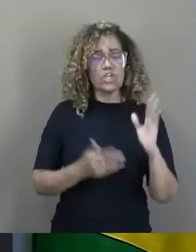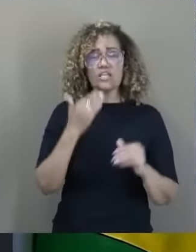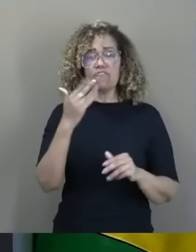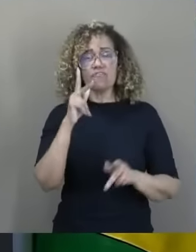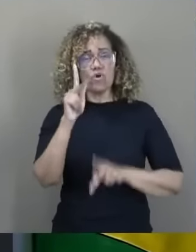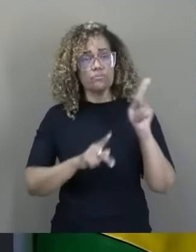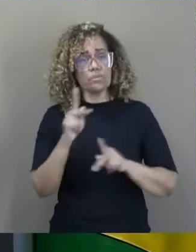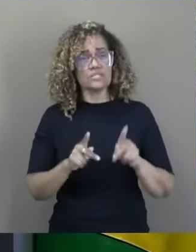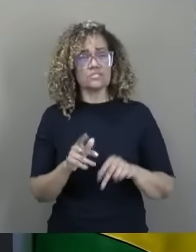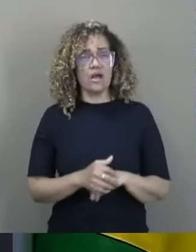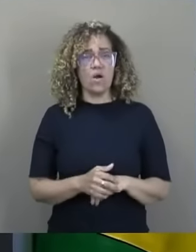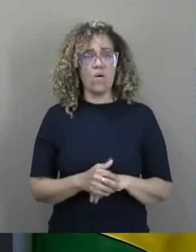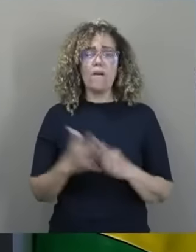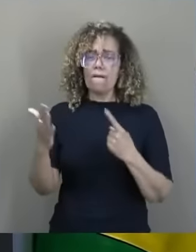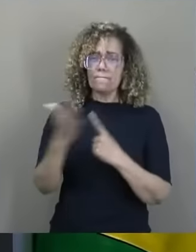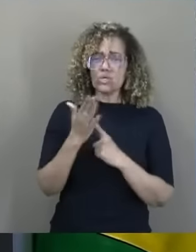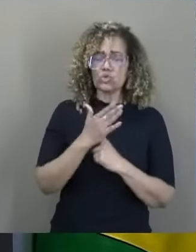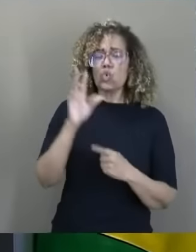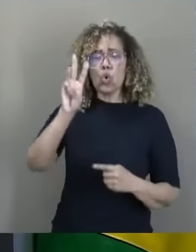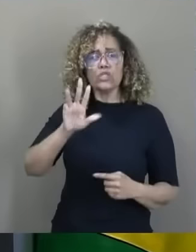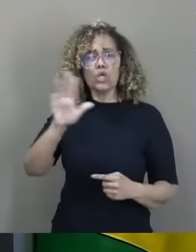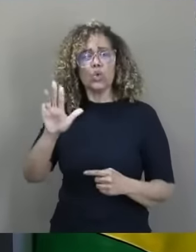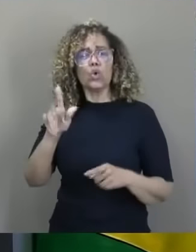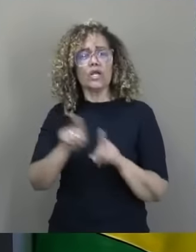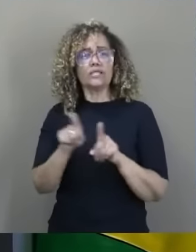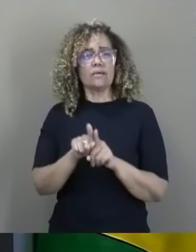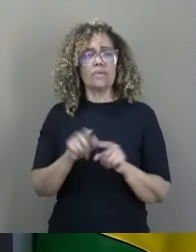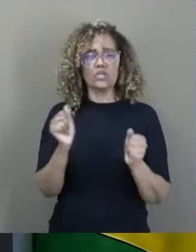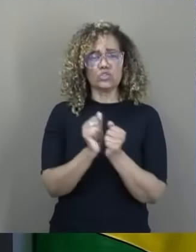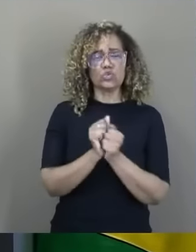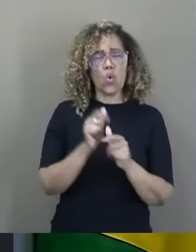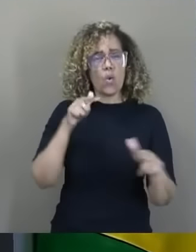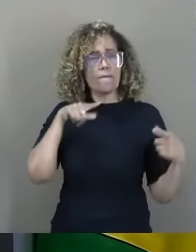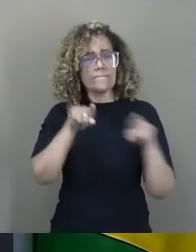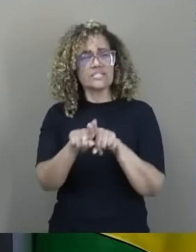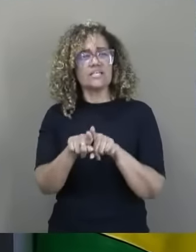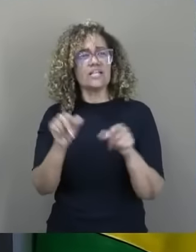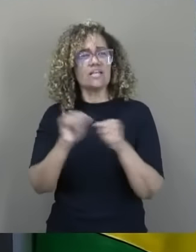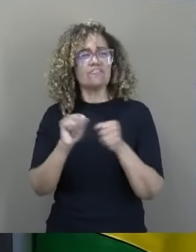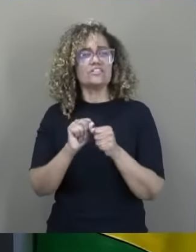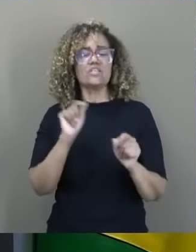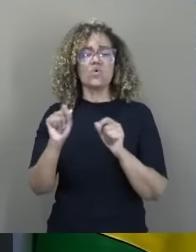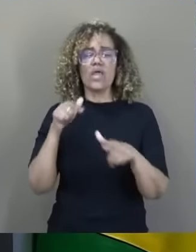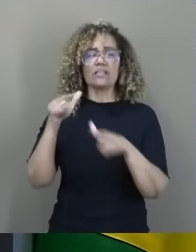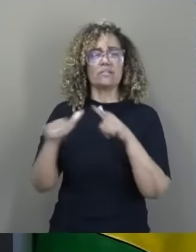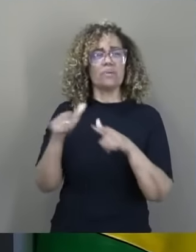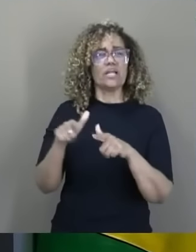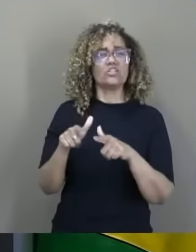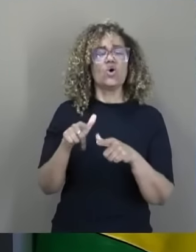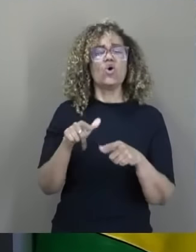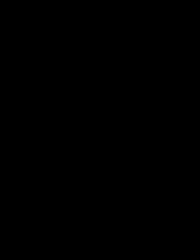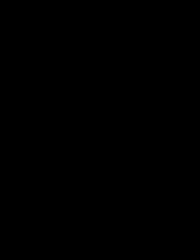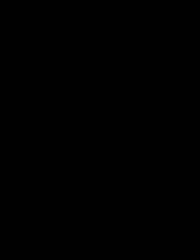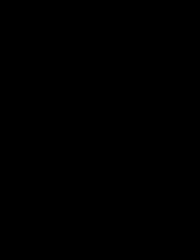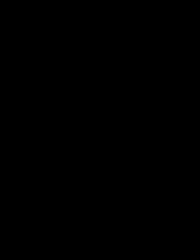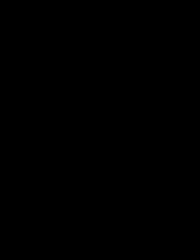população. Então, me ajuda também, Lula. Pede aí seus aliados aí, para poder ficar do meu lado, ficar do lado do trabalhador e do povo e poder aprovar meus